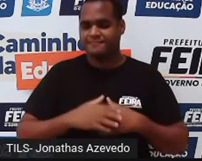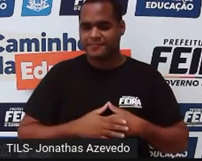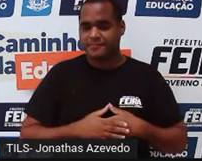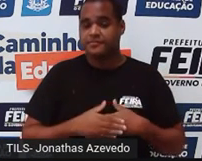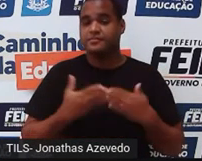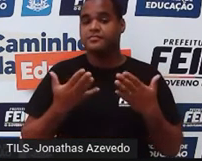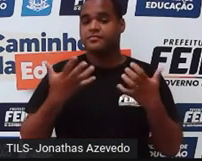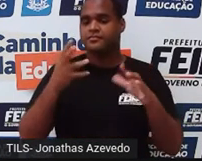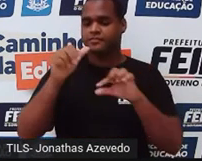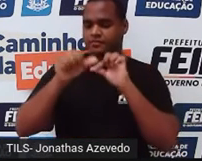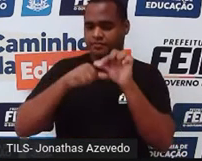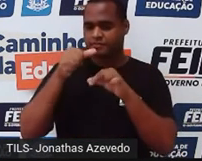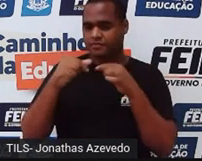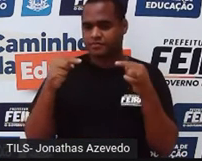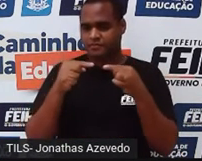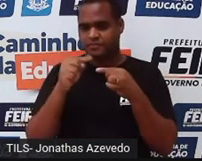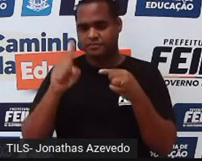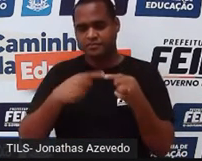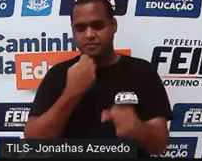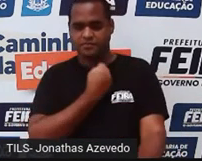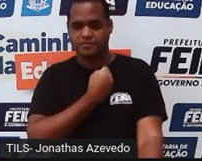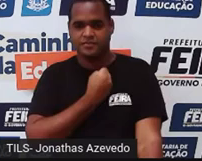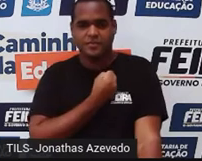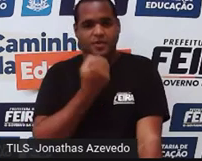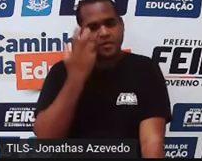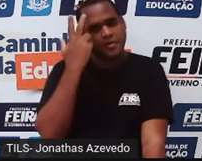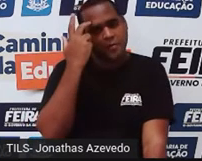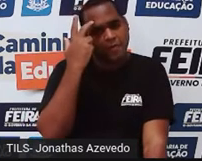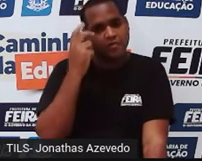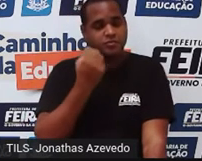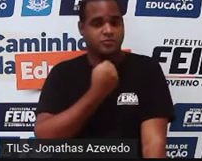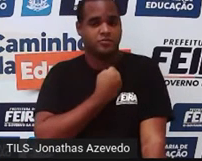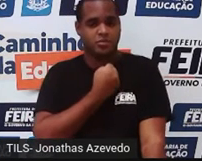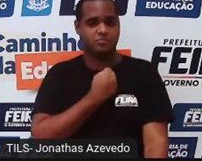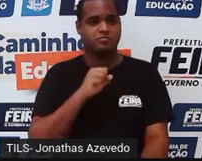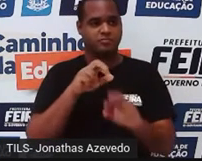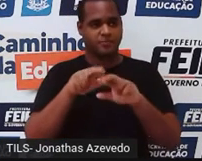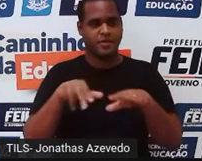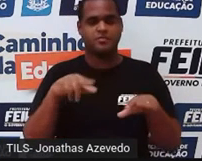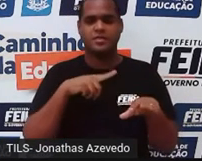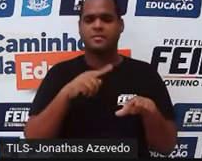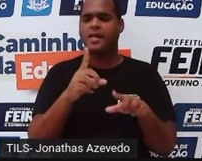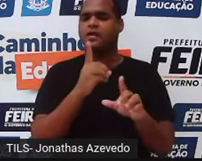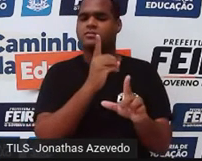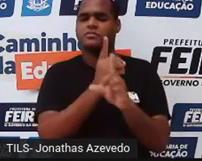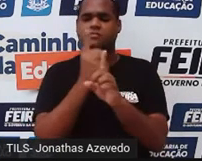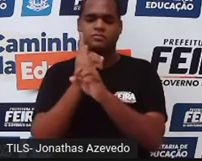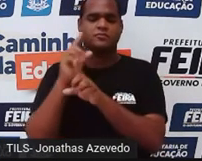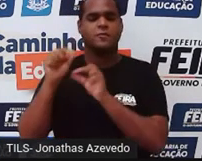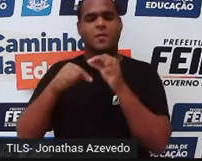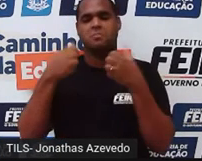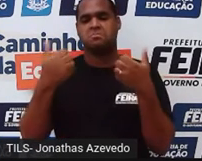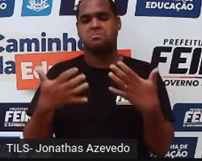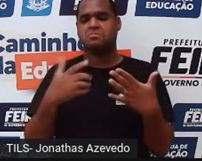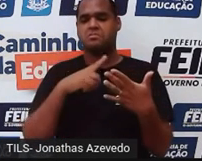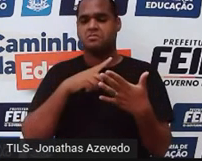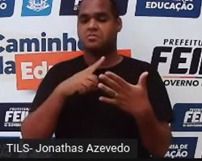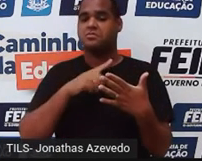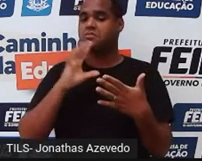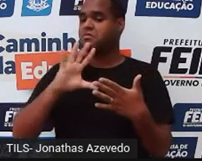agora, mudando de números naturais para números inteiros. E onde é que a gente acha eles em